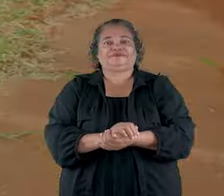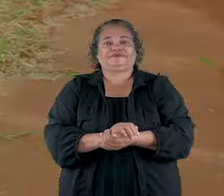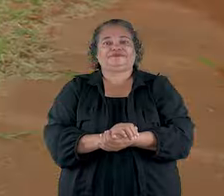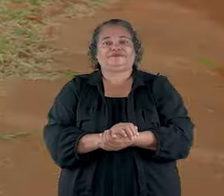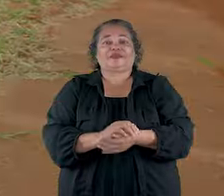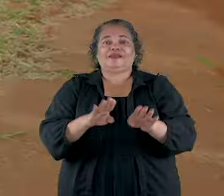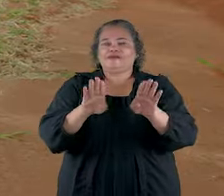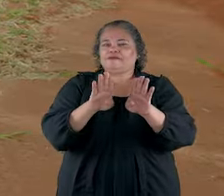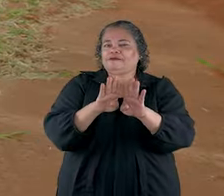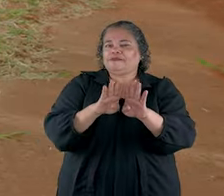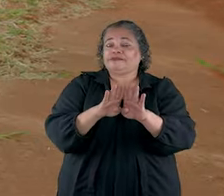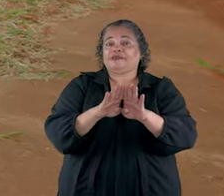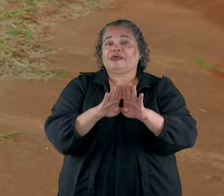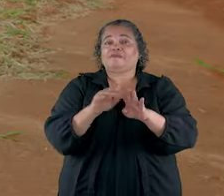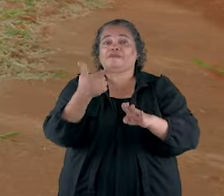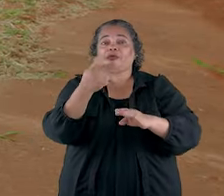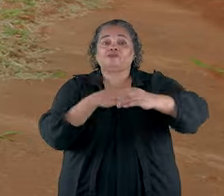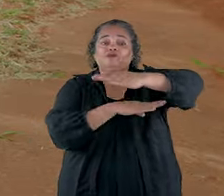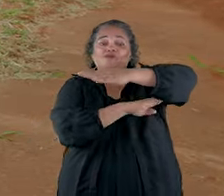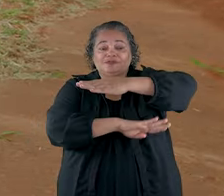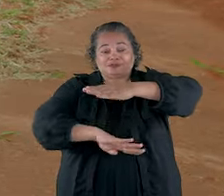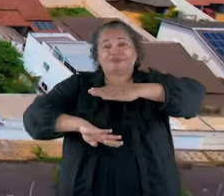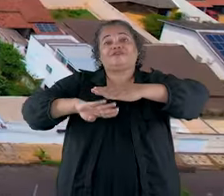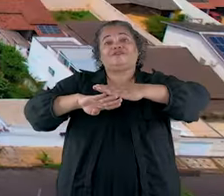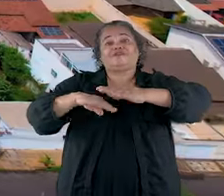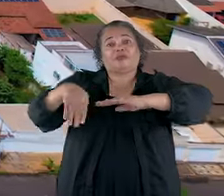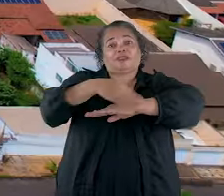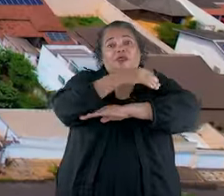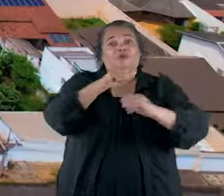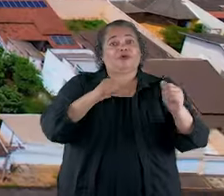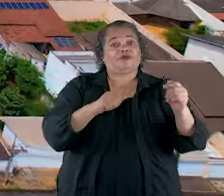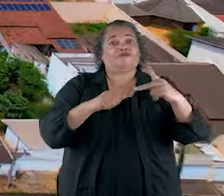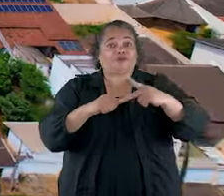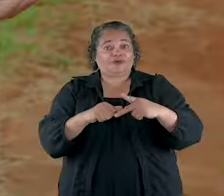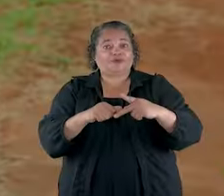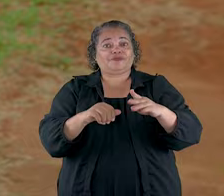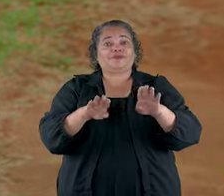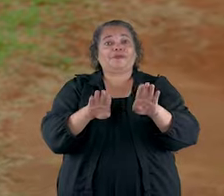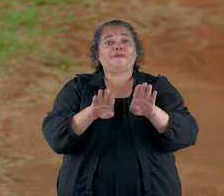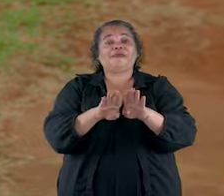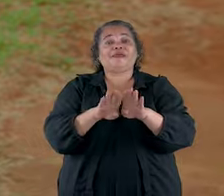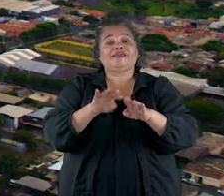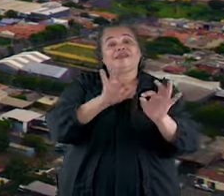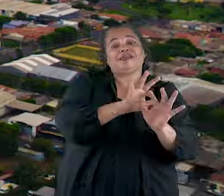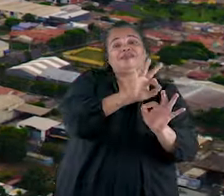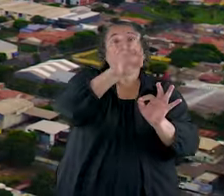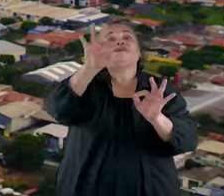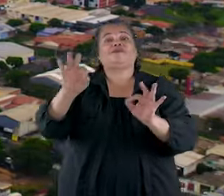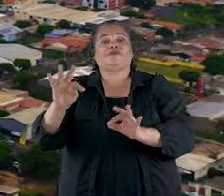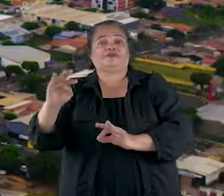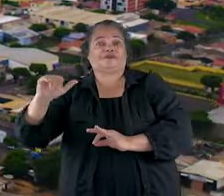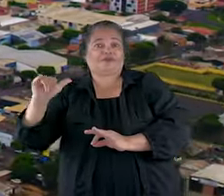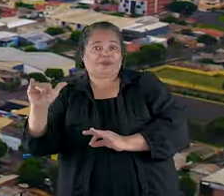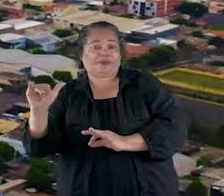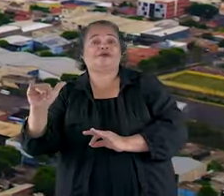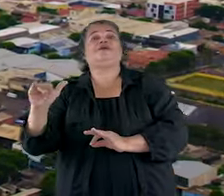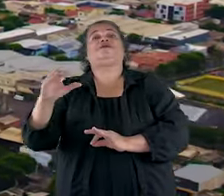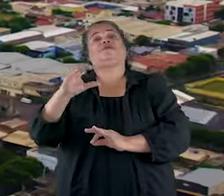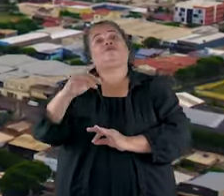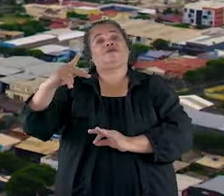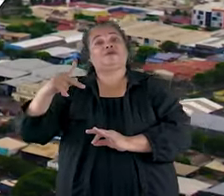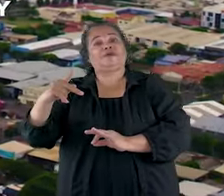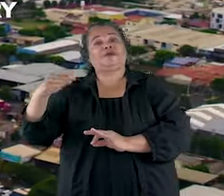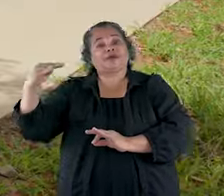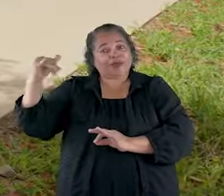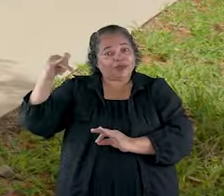Do outro lado da cidade tem mais duas trincheiras, na Afonso Pena e aqui na Rua Aia. O lindo Tibere, Custódio